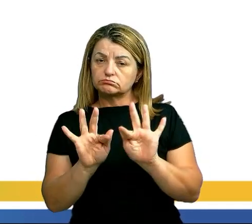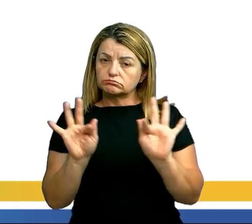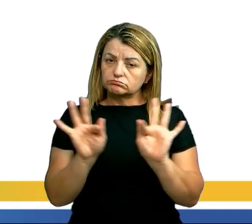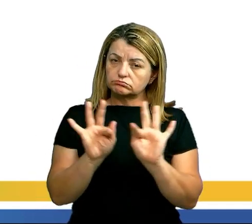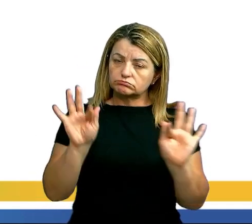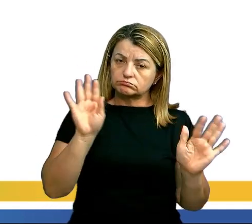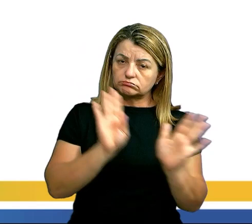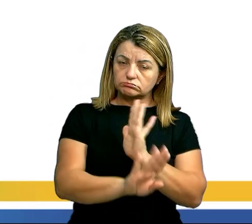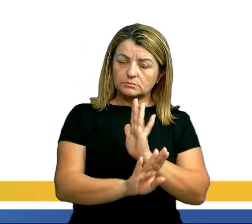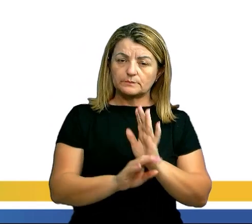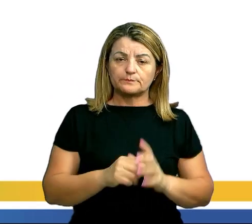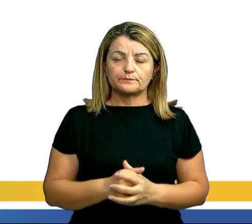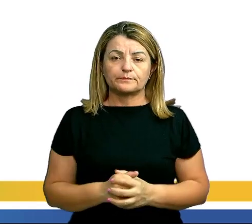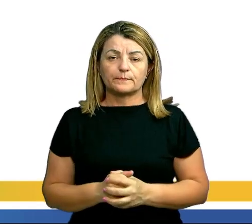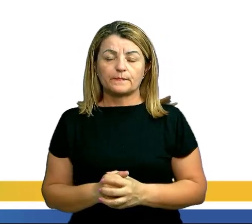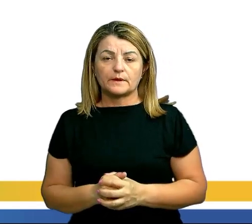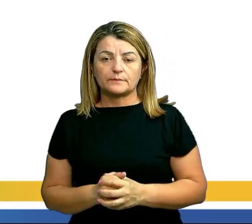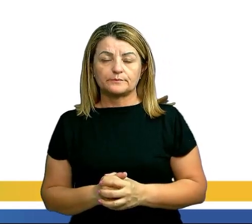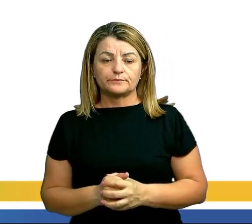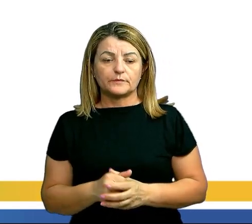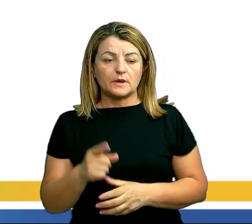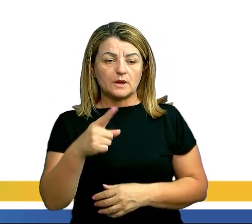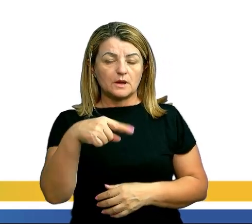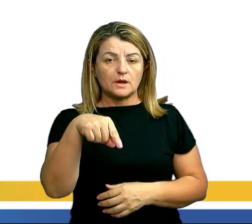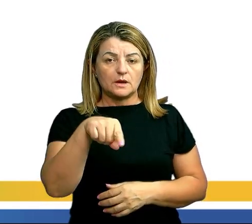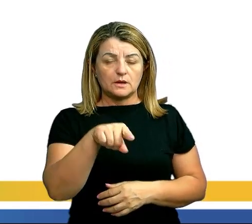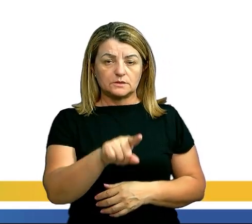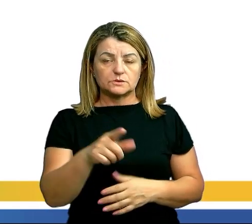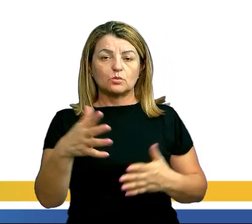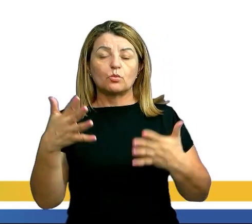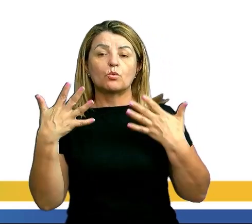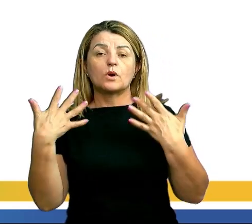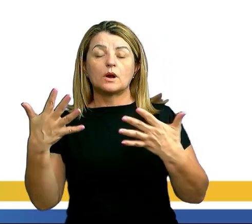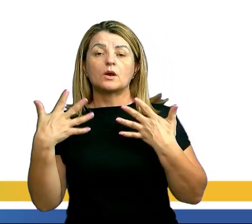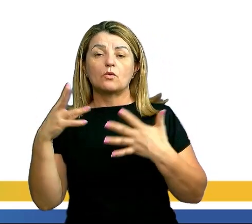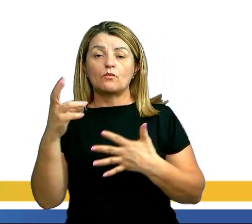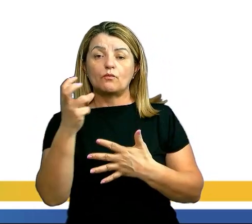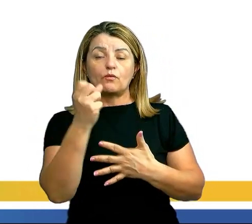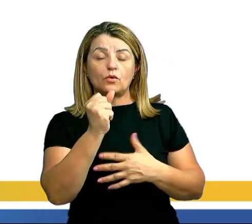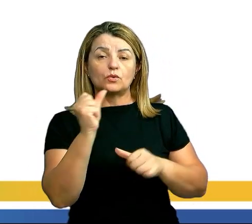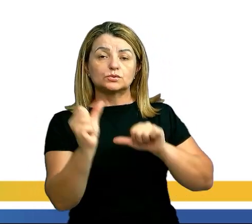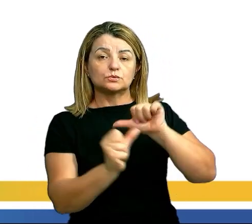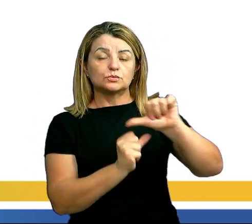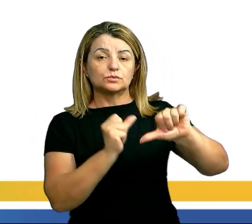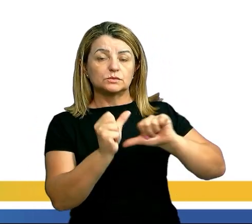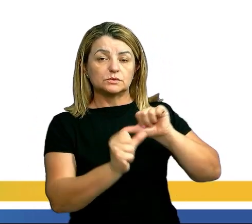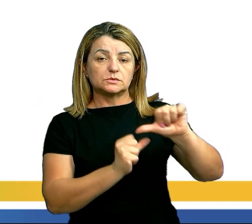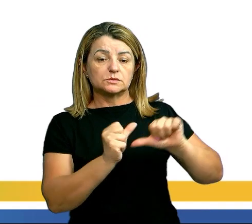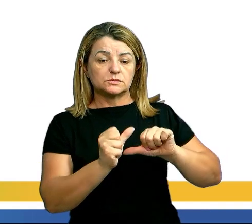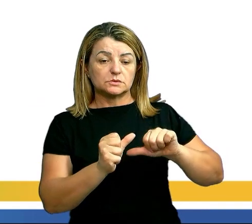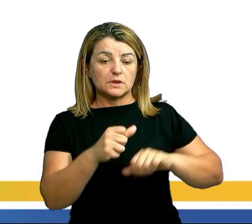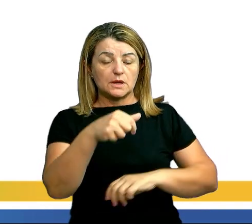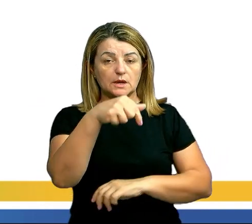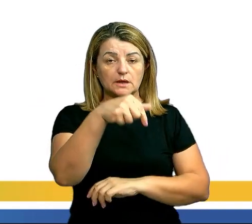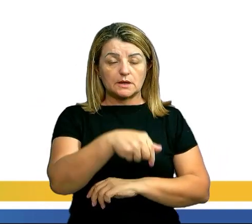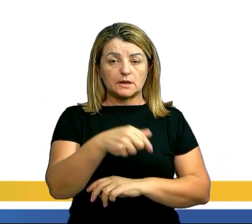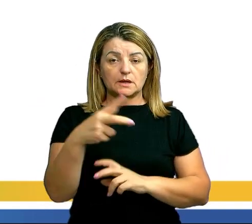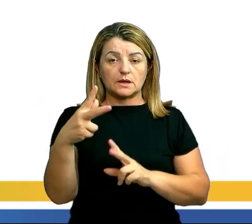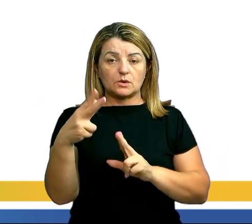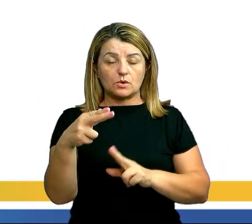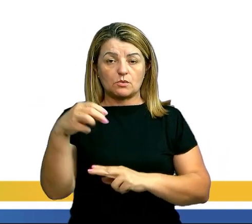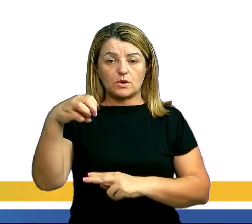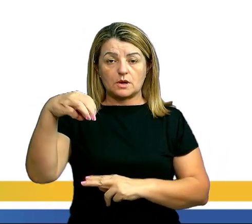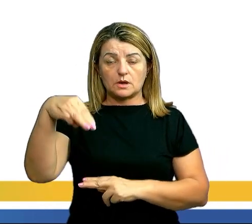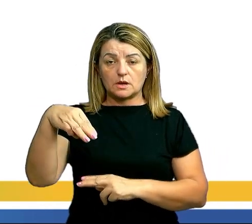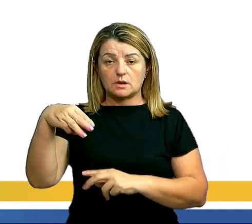eliminada. Já esse calor latente, que é essa mudança de calor, que é o nosso Q igual a M vezes L, a gente